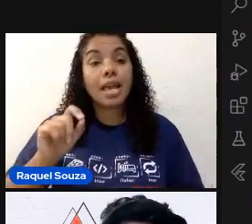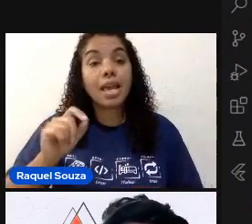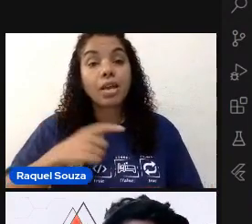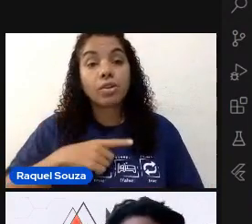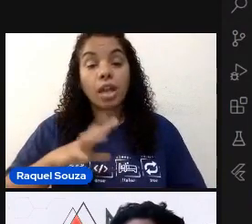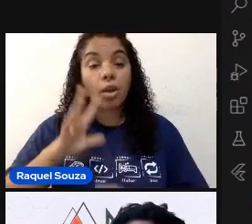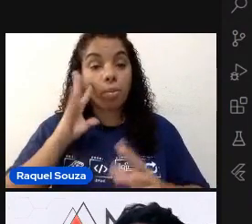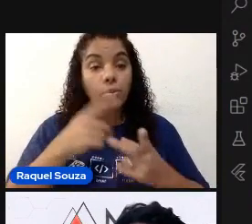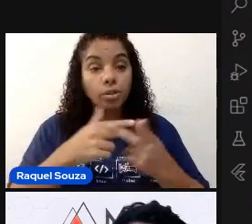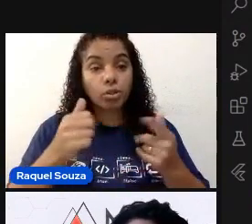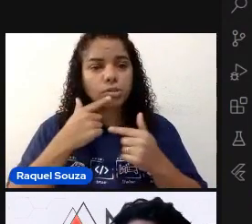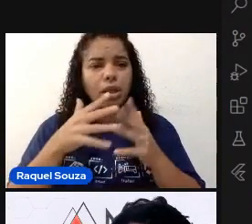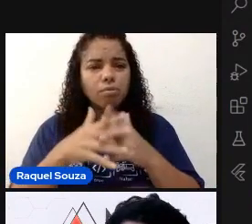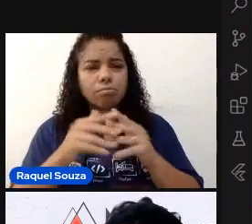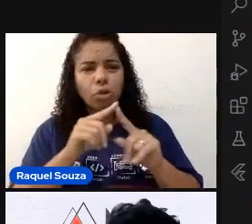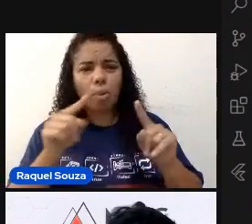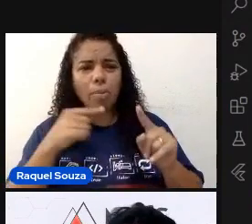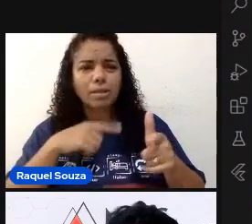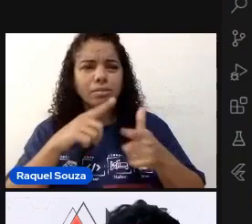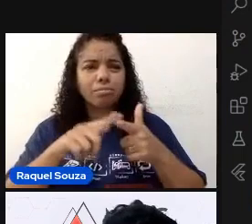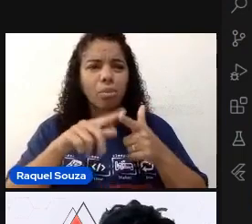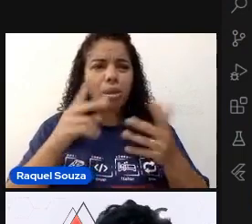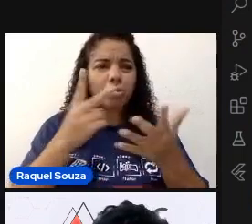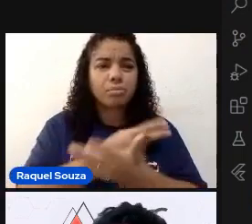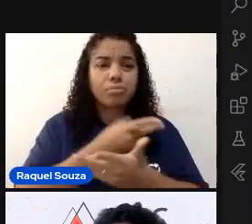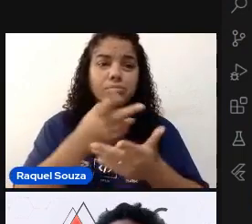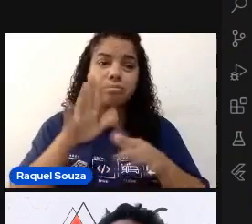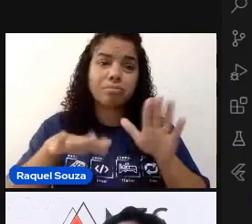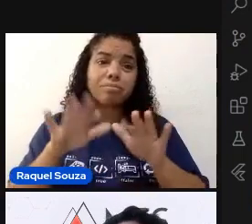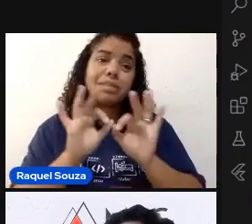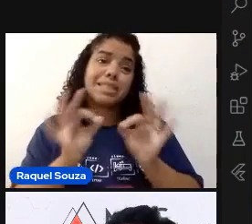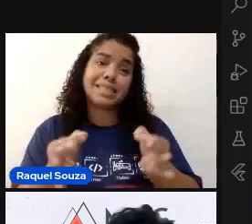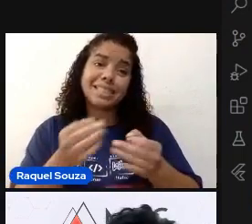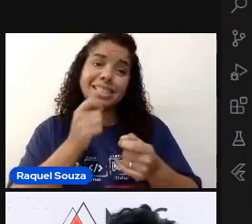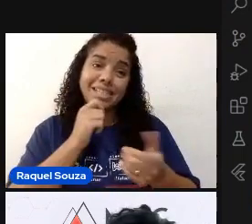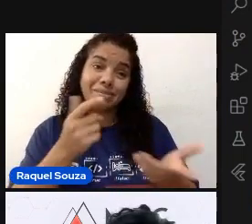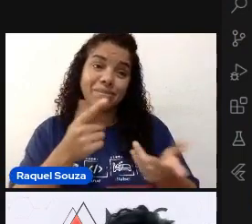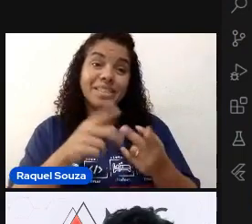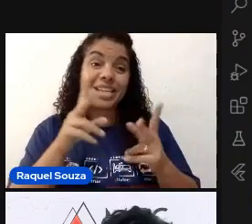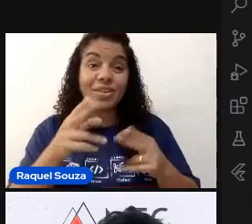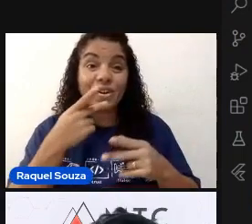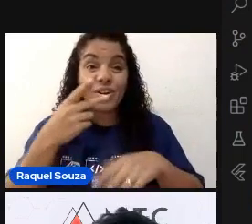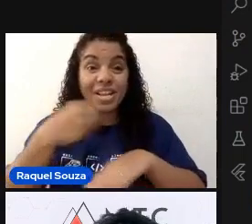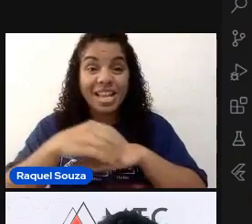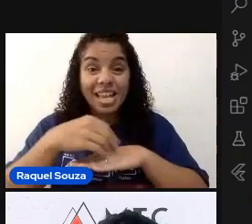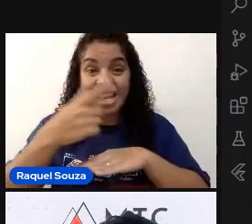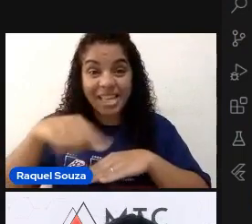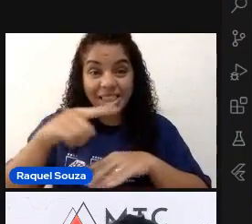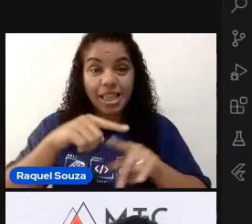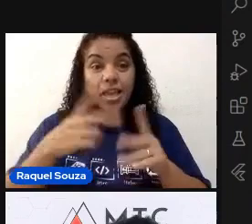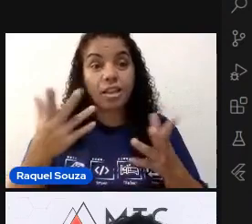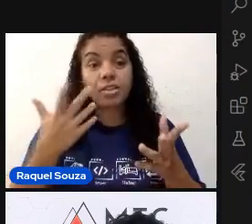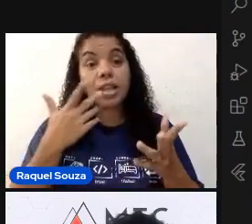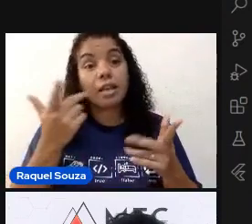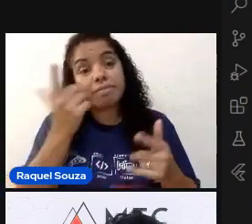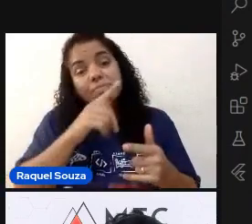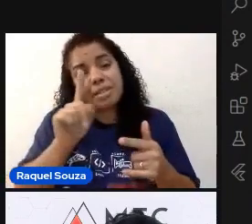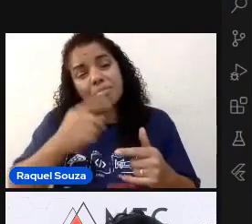muito complexa para um problema que poderia ser simples. Mas, igual eu reitero, no final das contas, funciona.